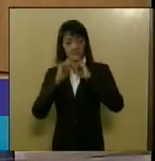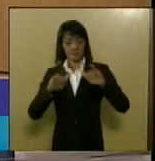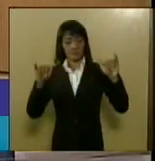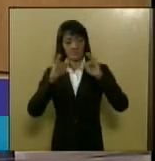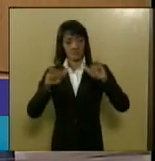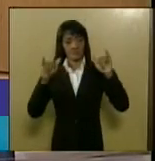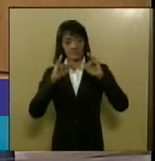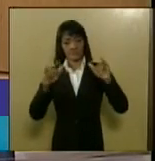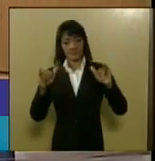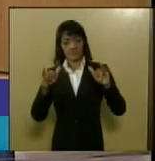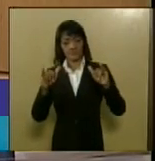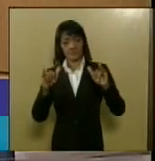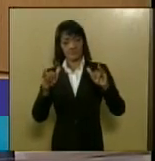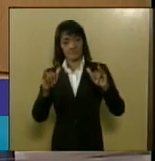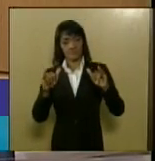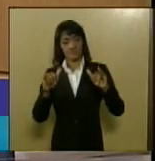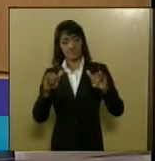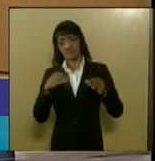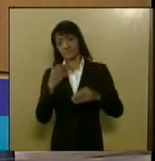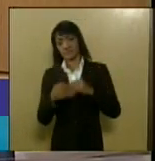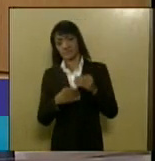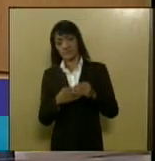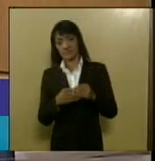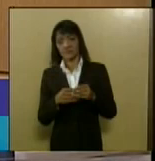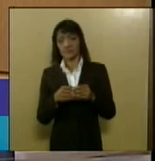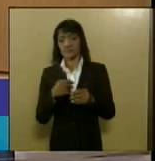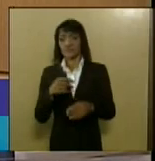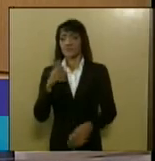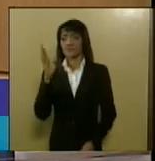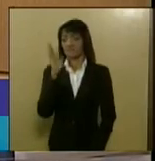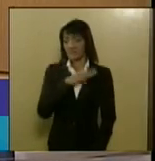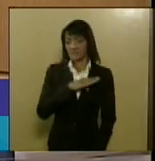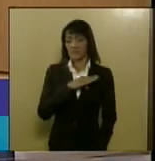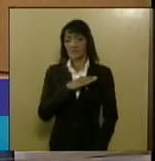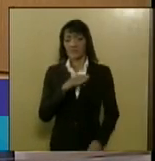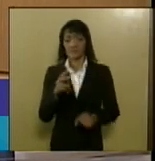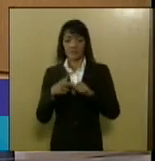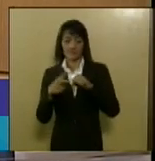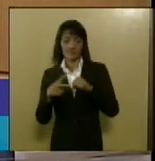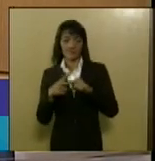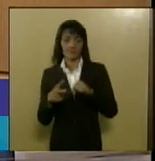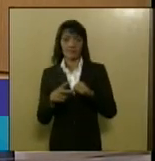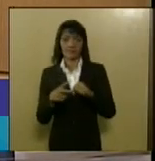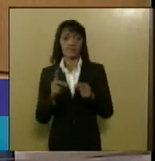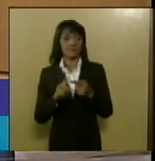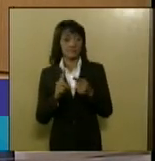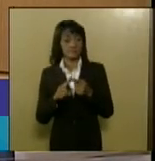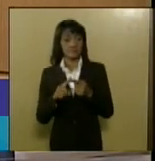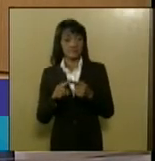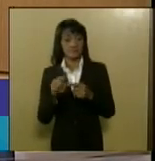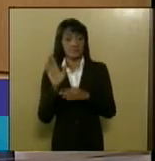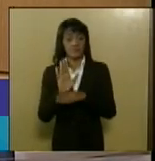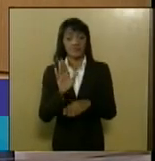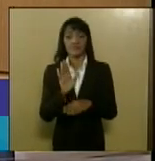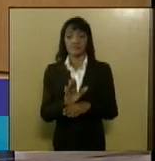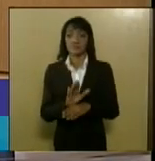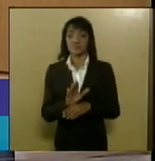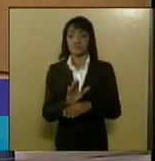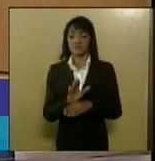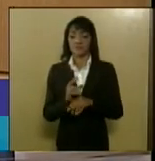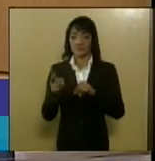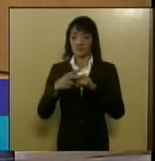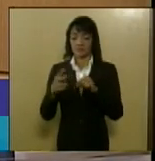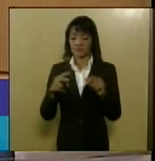a contra propaganda que é aquela propaganda dizendo que faz mal então tudo isso tem contribuído para diminuir a incidência do